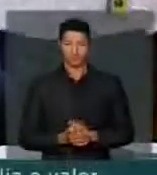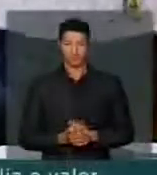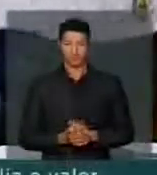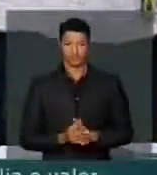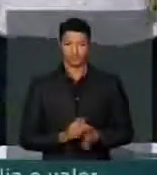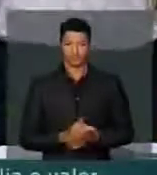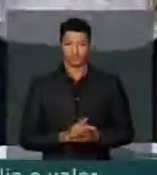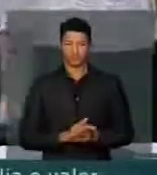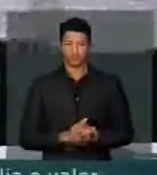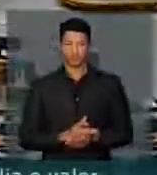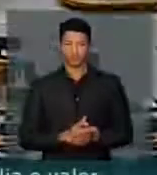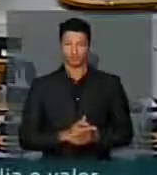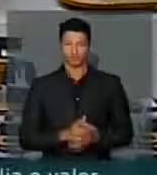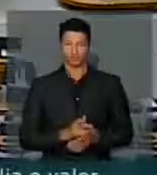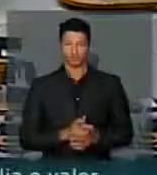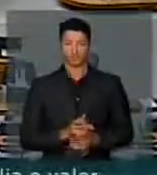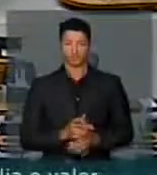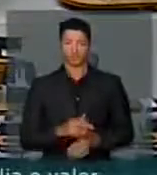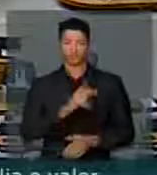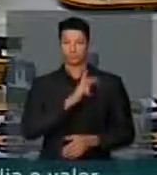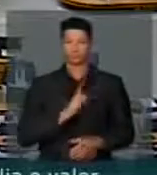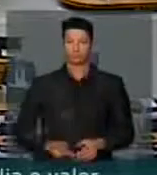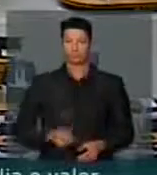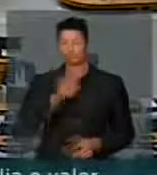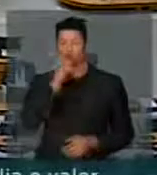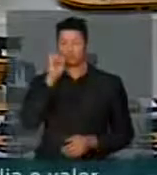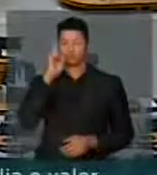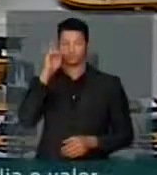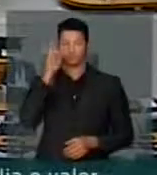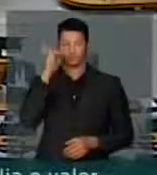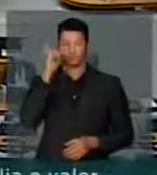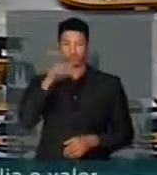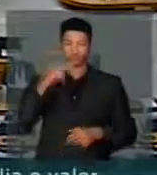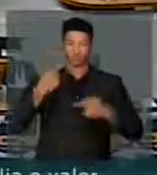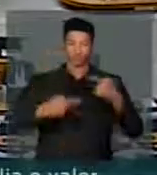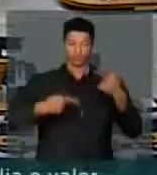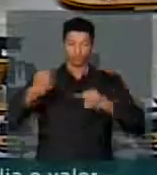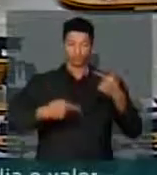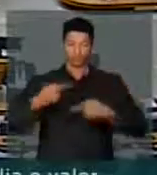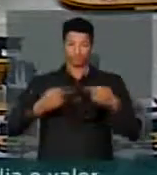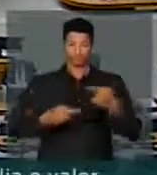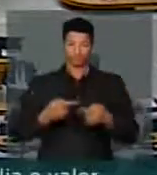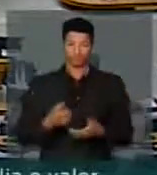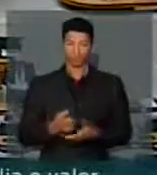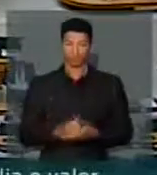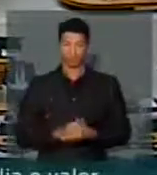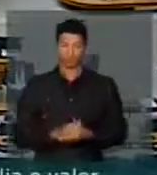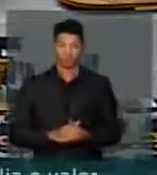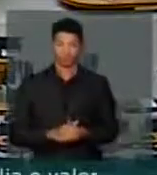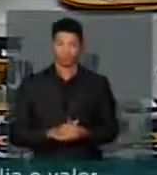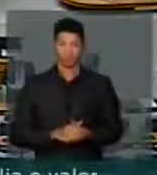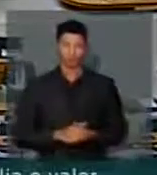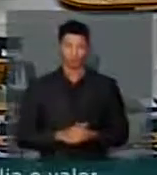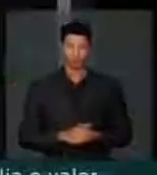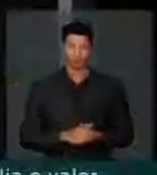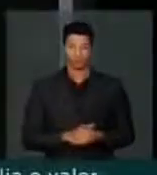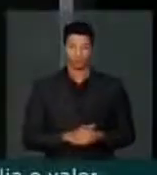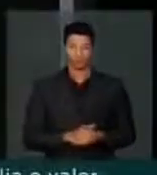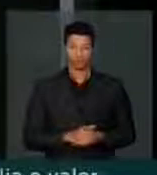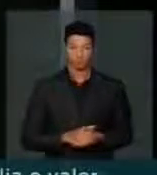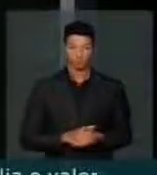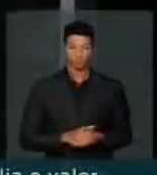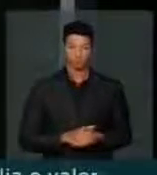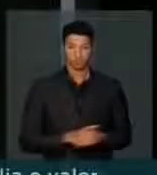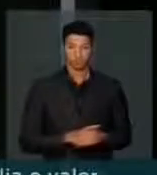Senhor presidente, senhores deputados, esse é um debate importante a ser feito